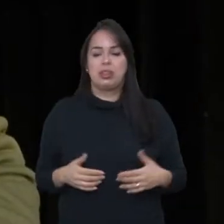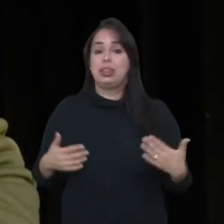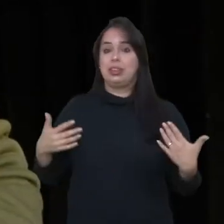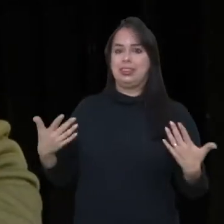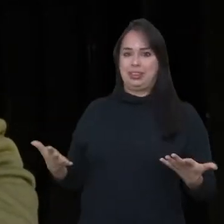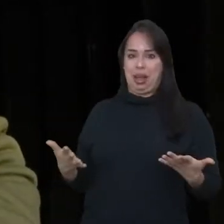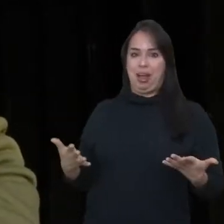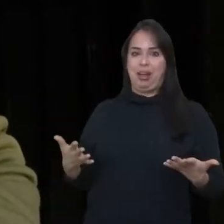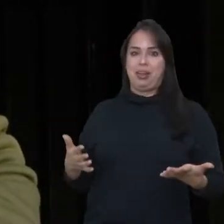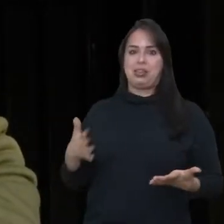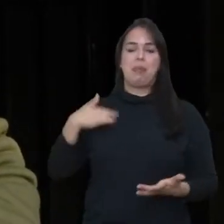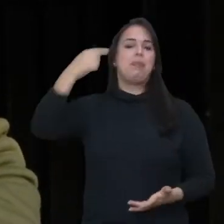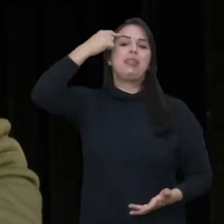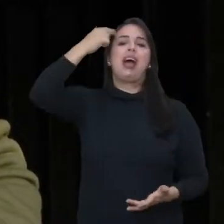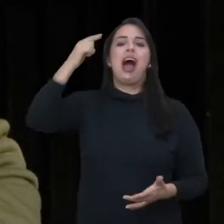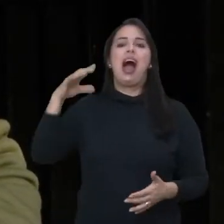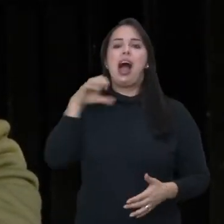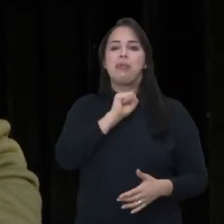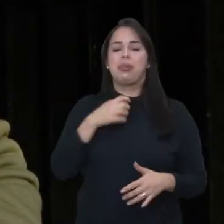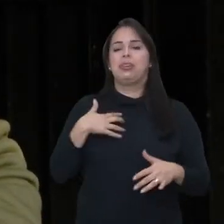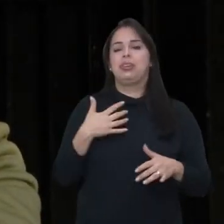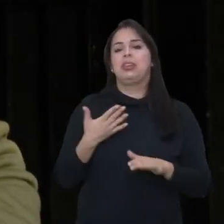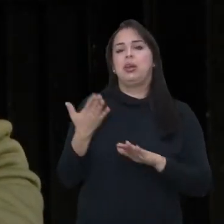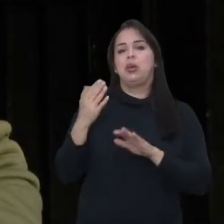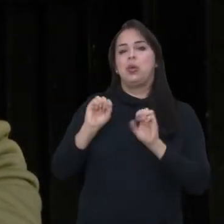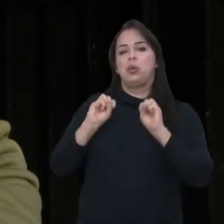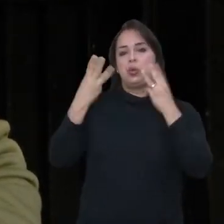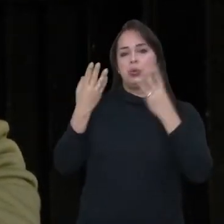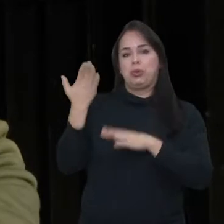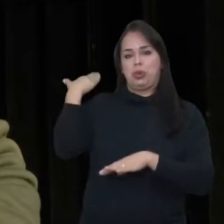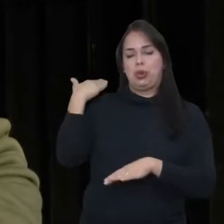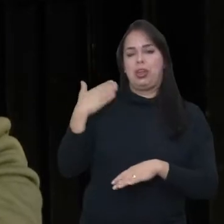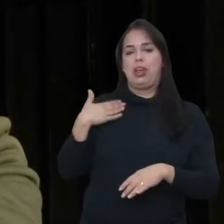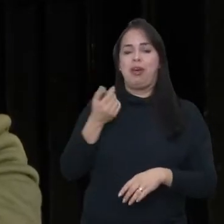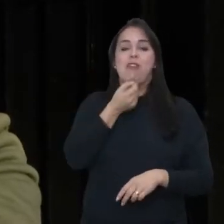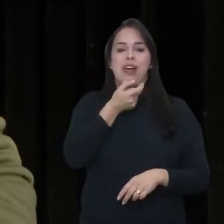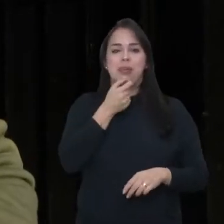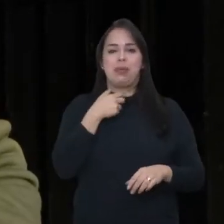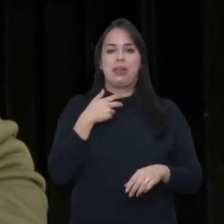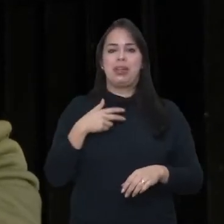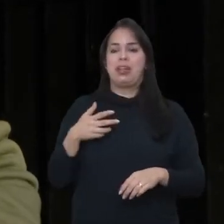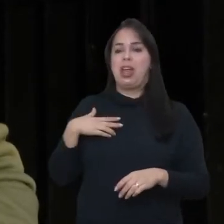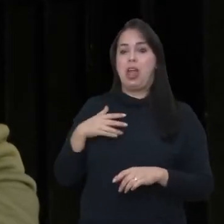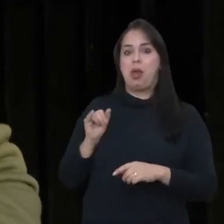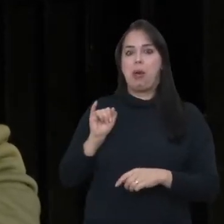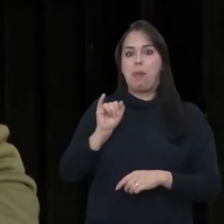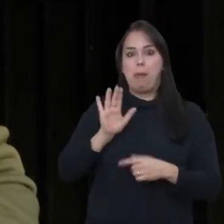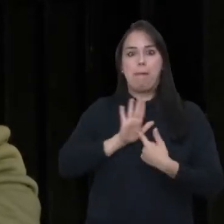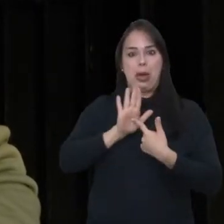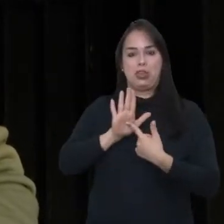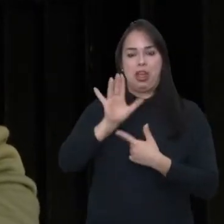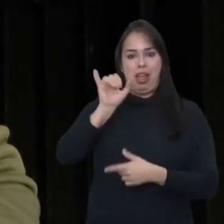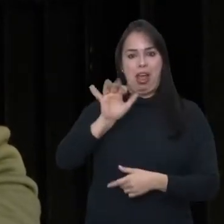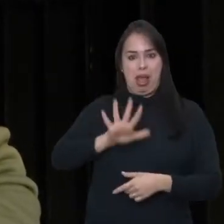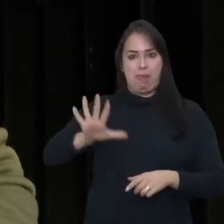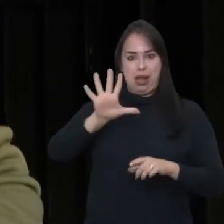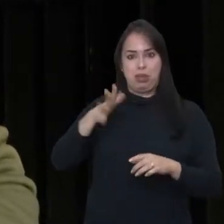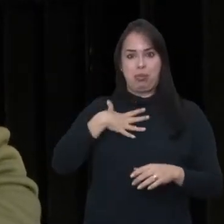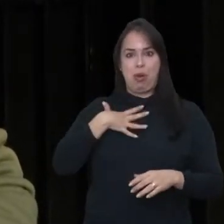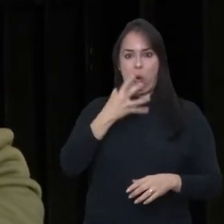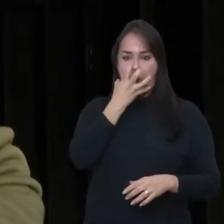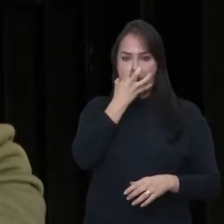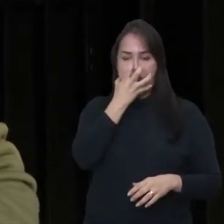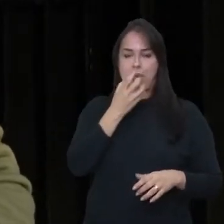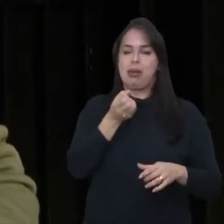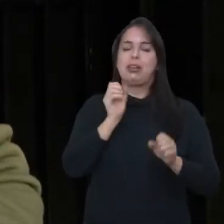E também, às vezes, a tem que pensar muito rápido, até o último show que eu fiz, tem uma piada que eu faço, que eu uso a foto dos meus cachorros, né, pra fazer a